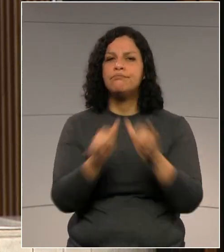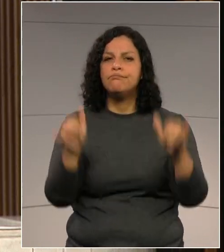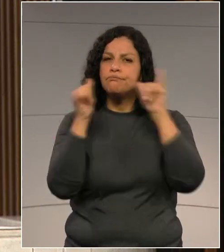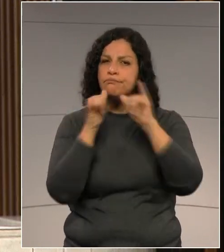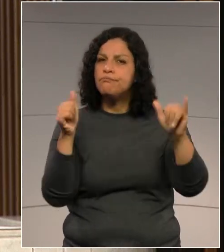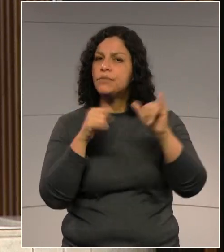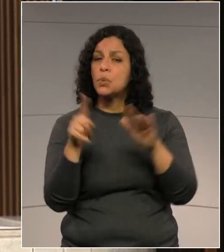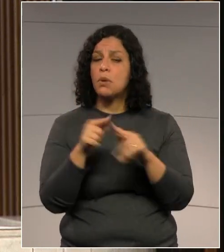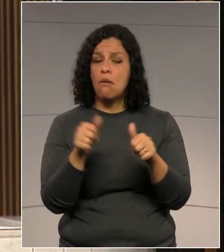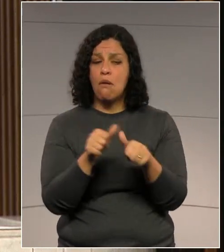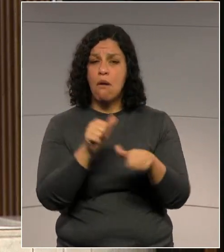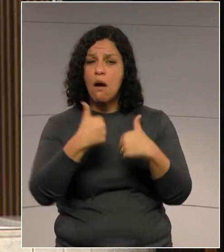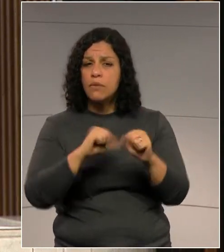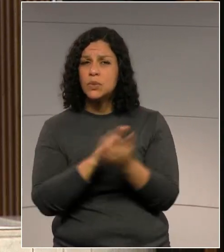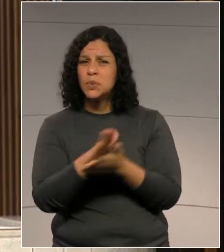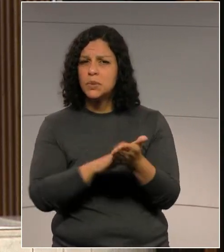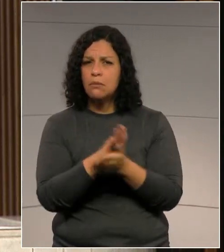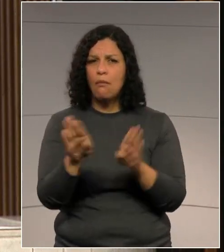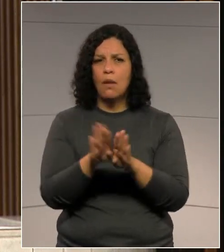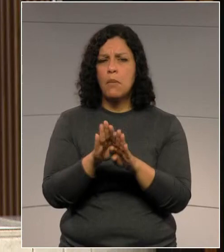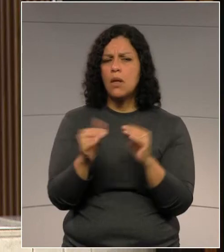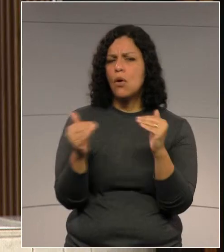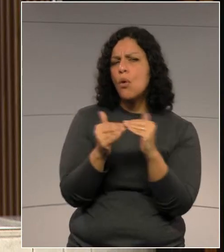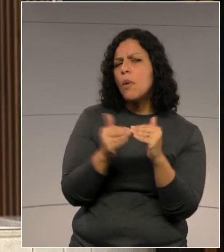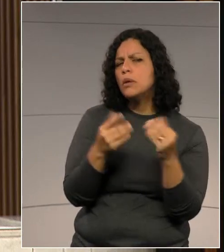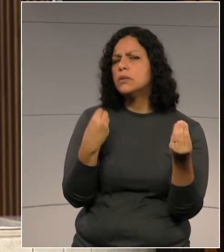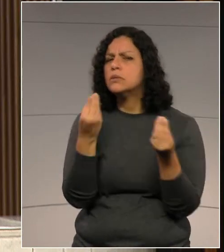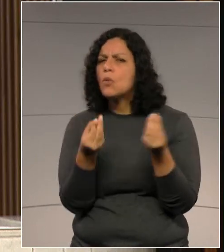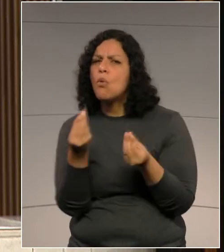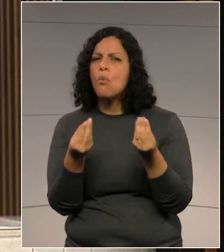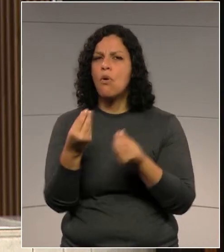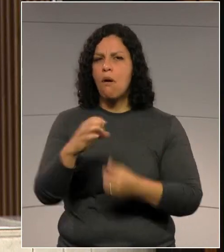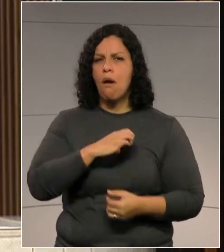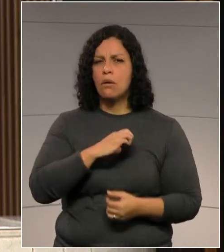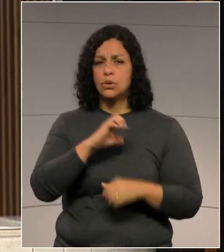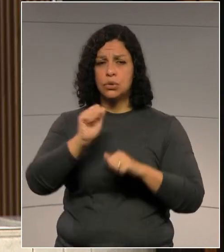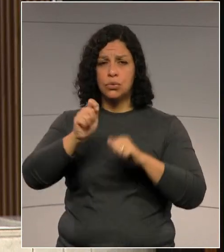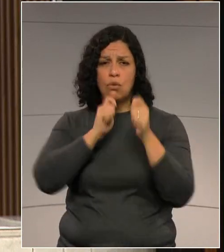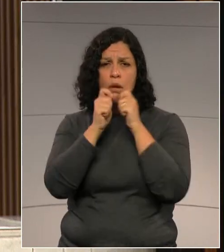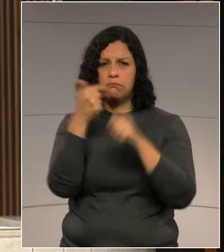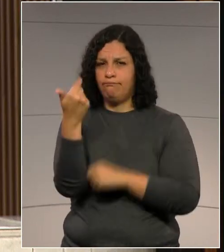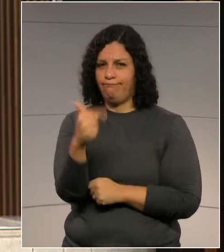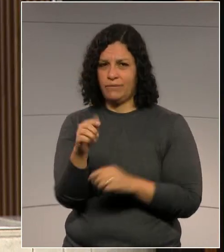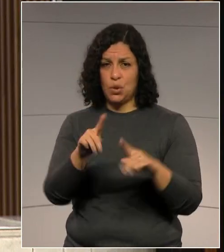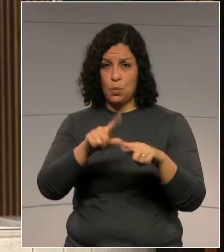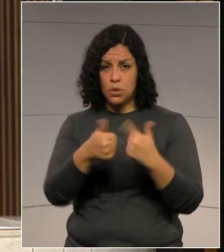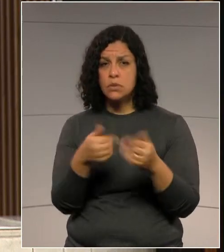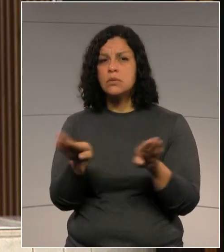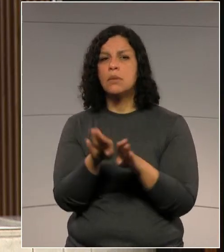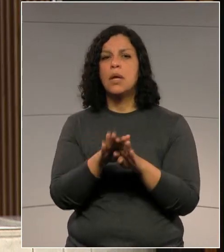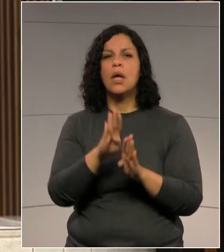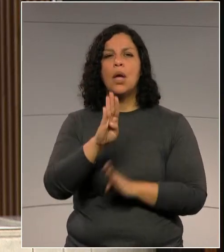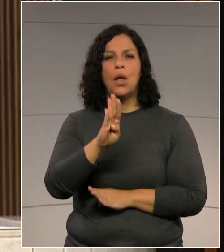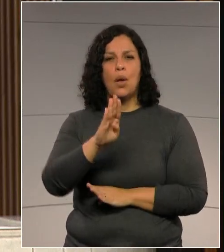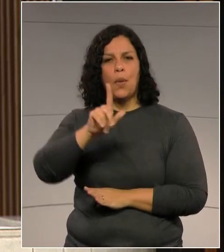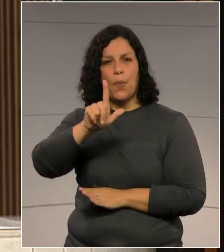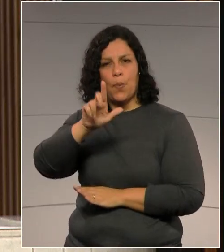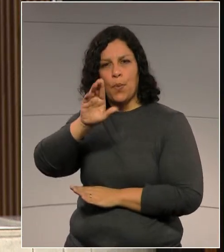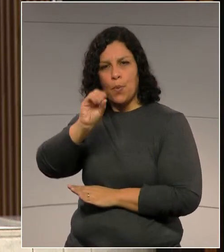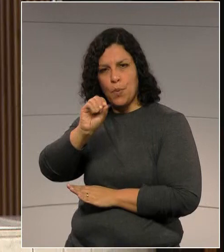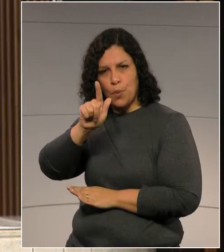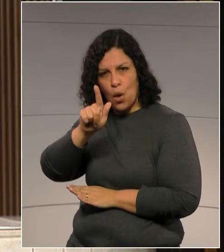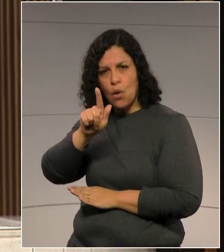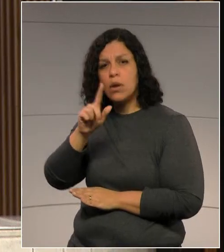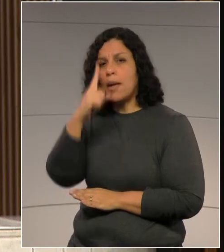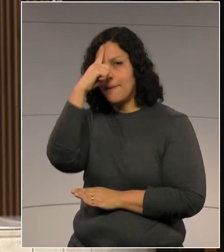sem qualquer apuração ou de acordo com o Código de Ética Jornalística, no que se incluem blogs e perfis nas redes